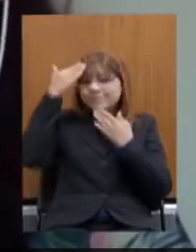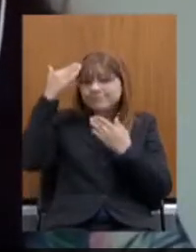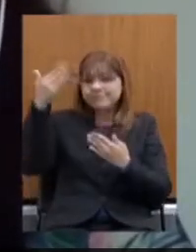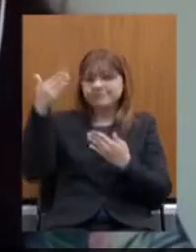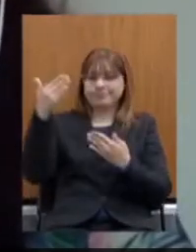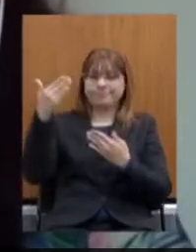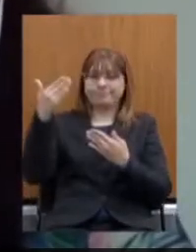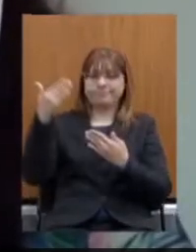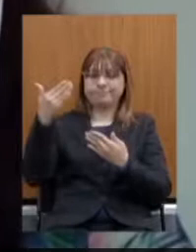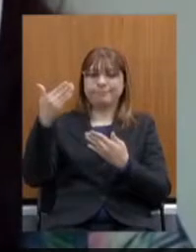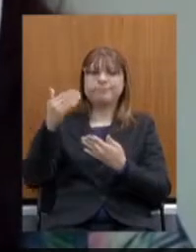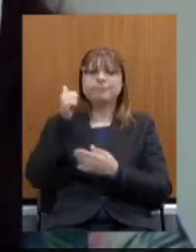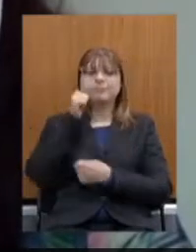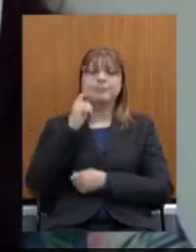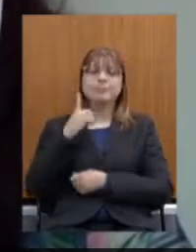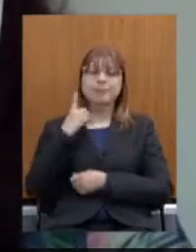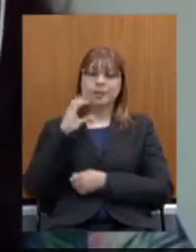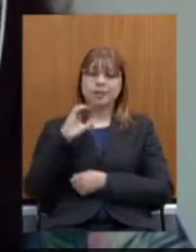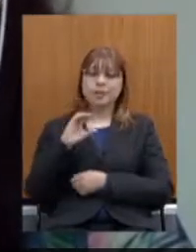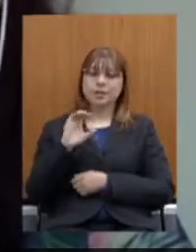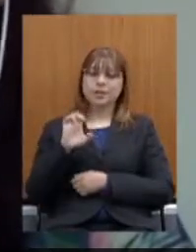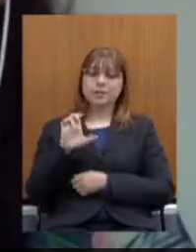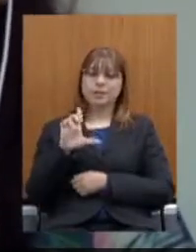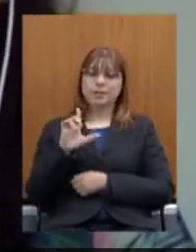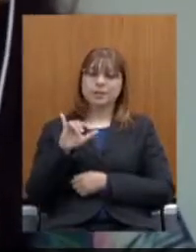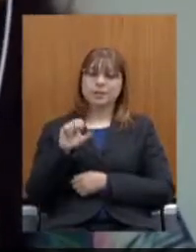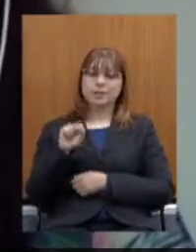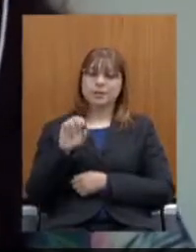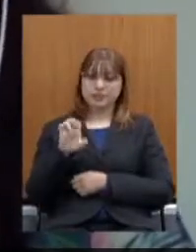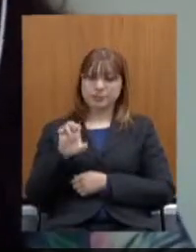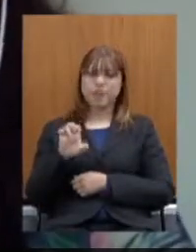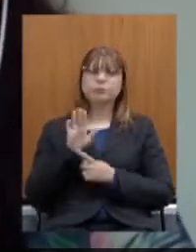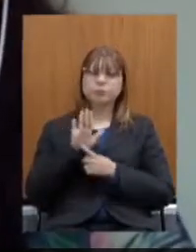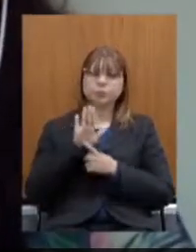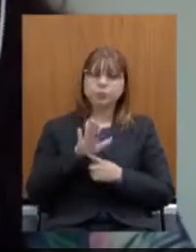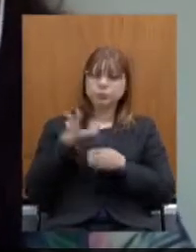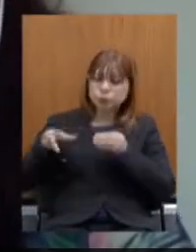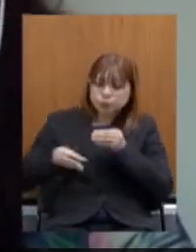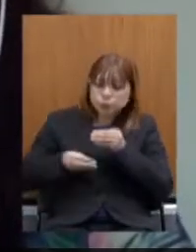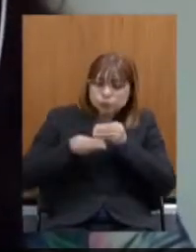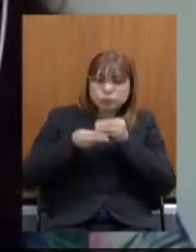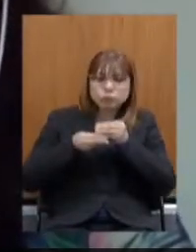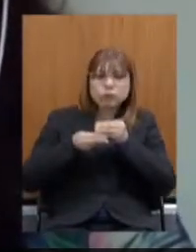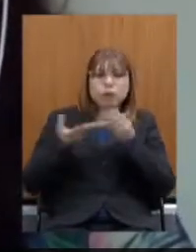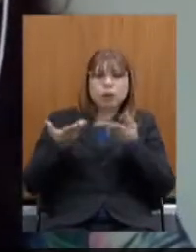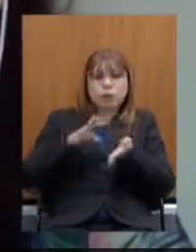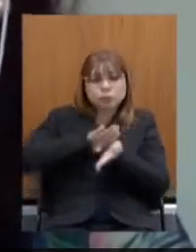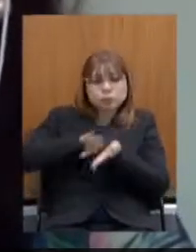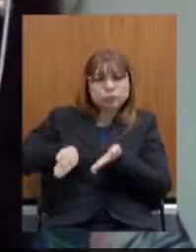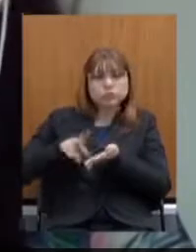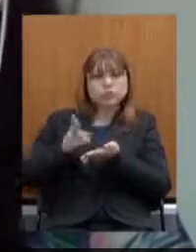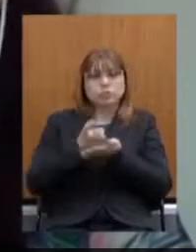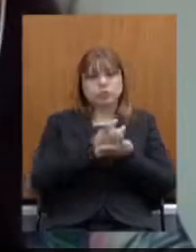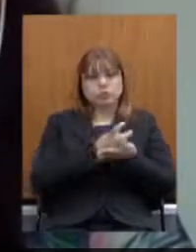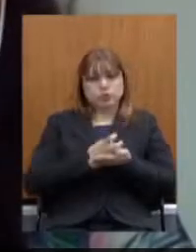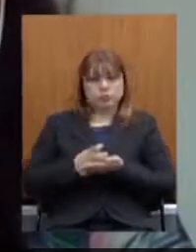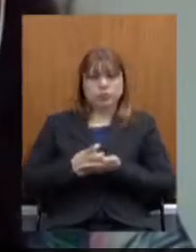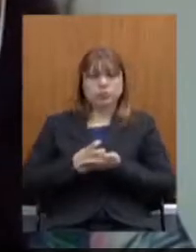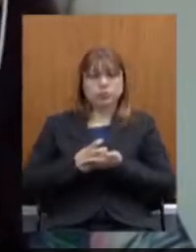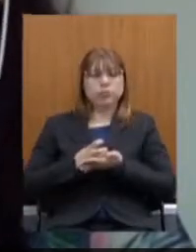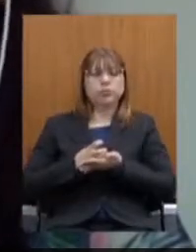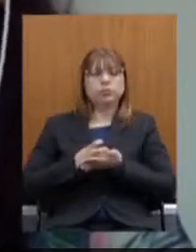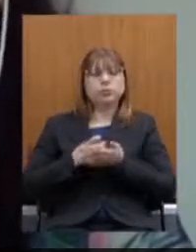envolvimento da deputada Celise Laviola que apresentou uma emenda para suprimir a alíquota extraordinária.